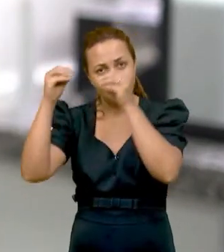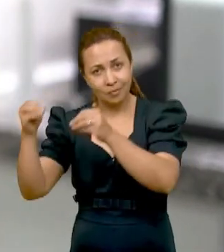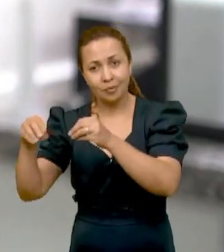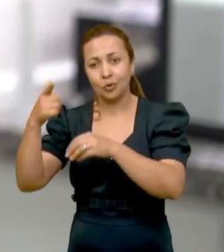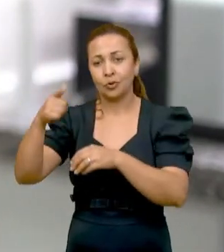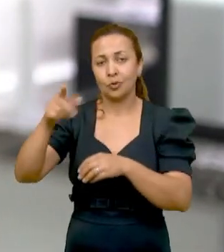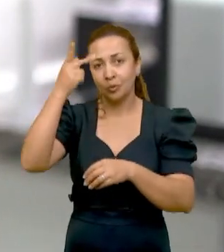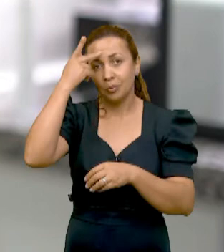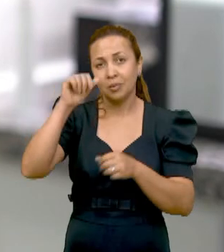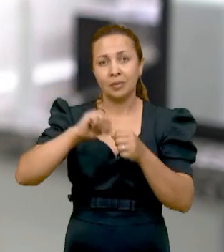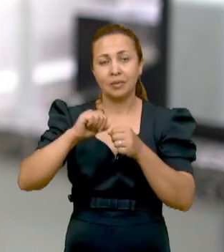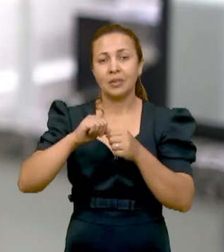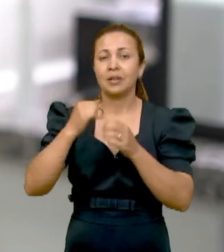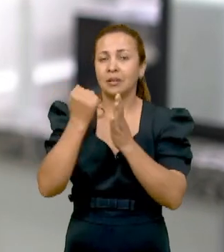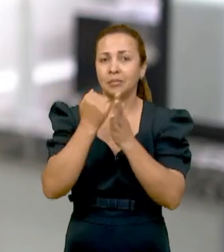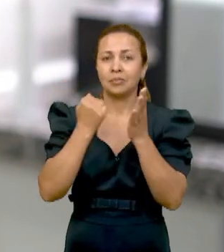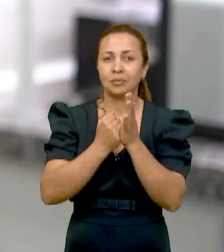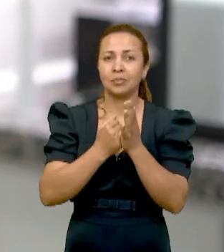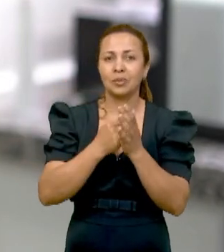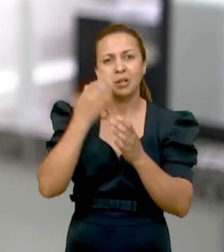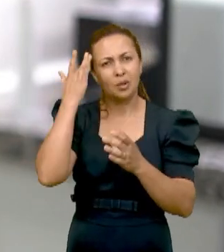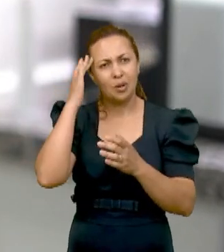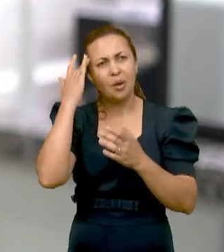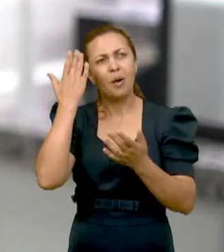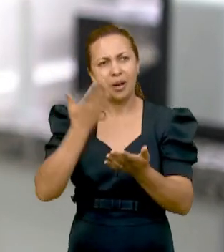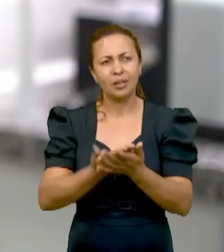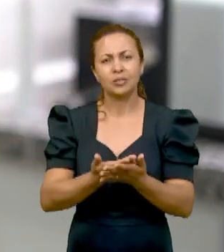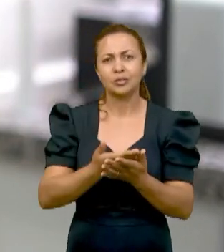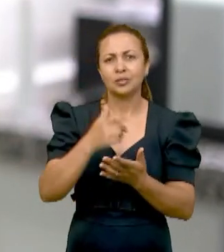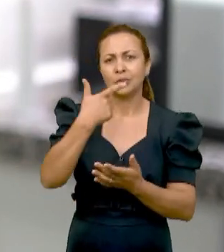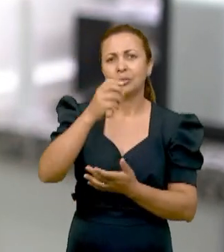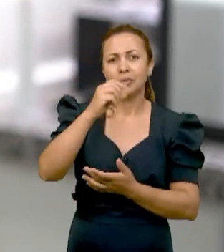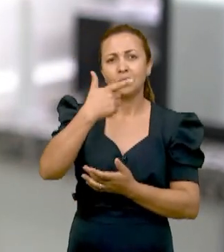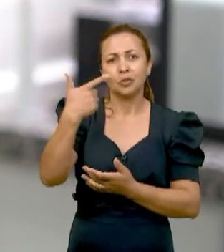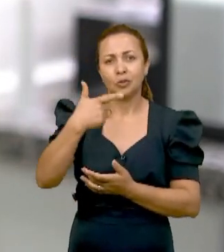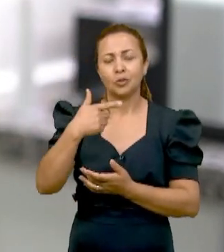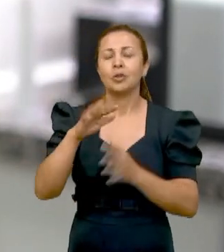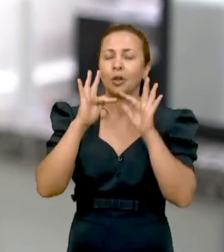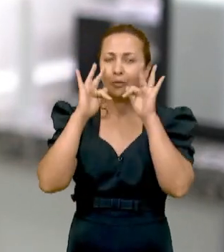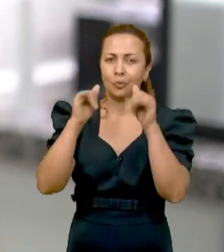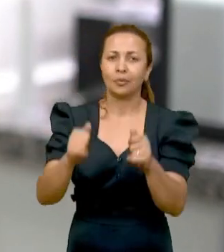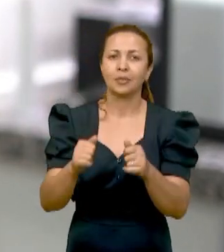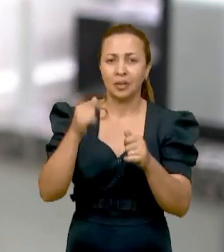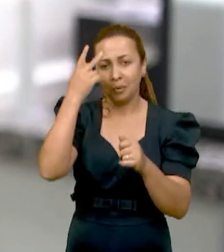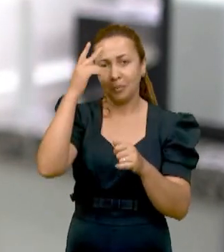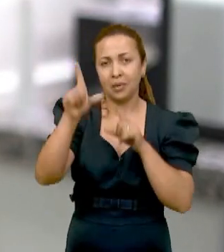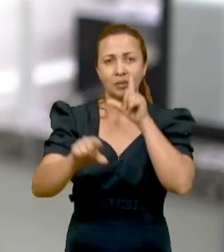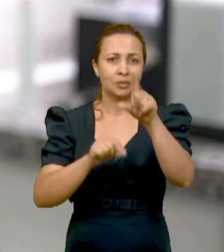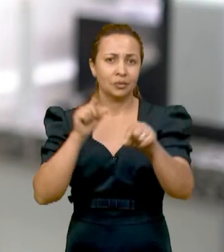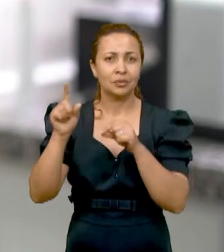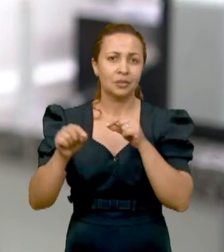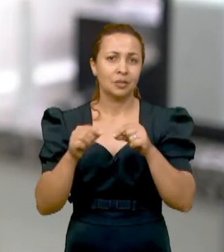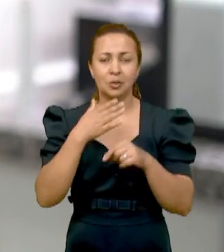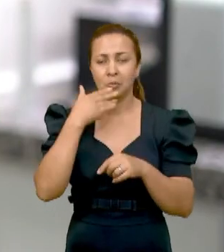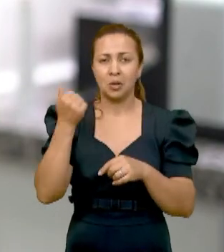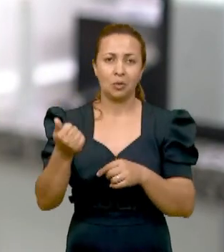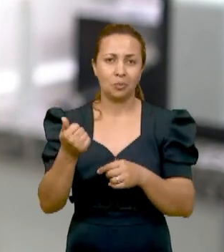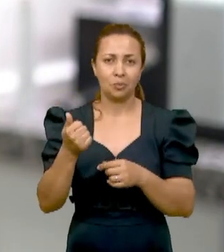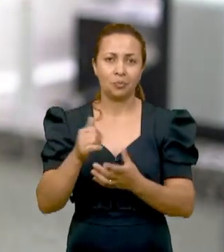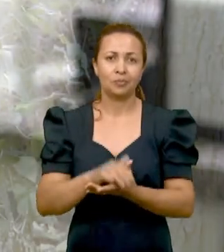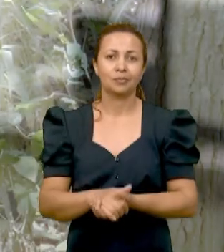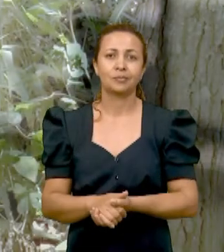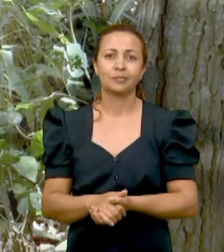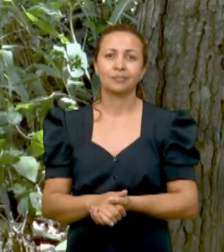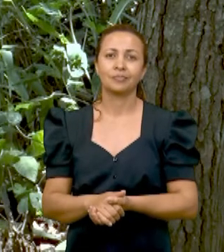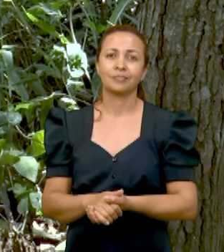campo para fazer a validação. Eu acredito que em 2022 seria a validação final para selecionar esses materiais mais tolerantes.